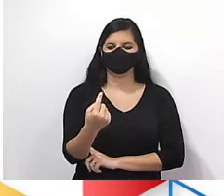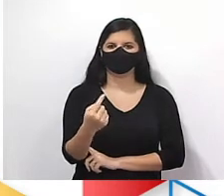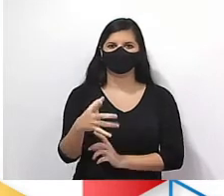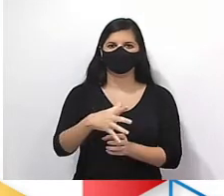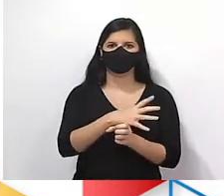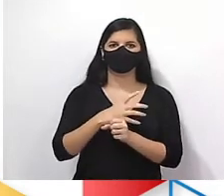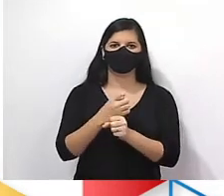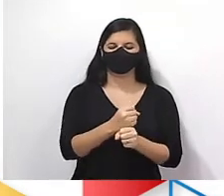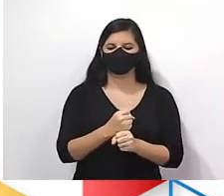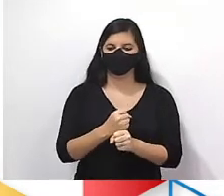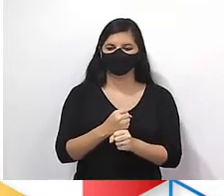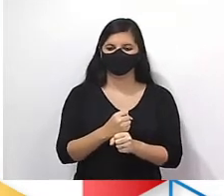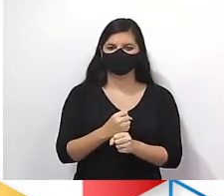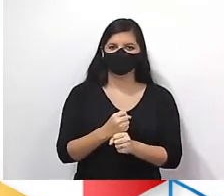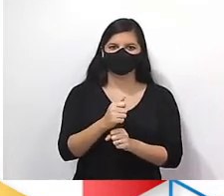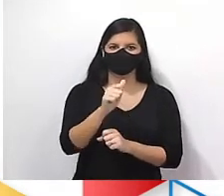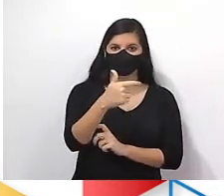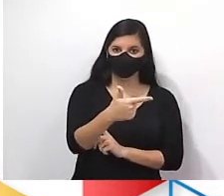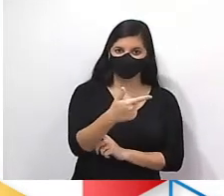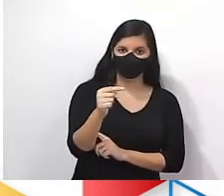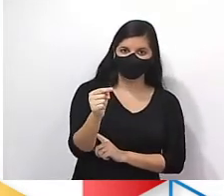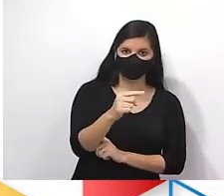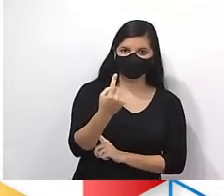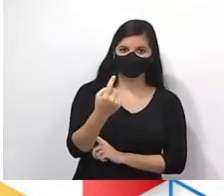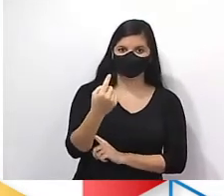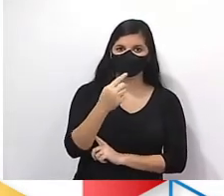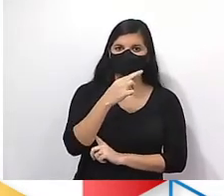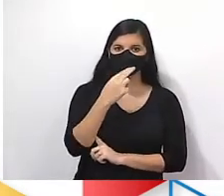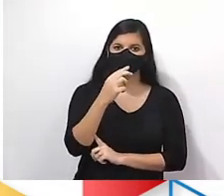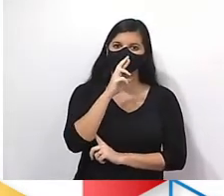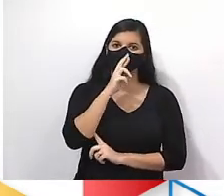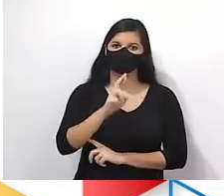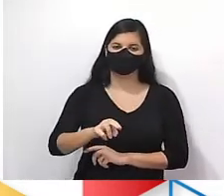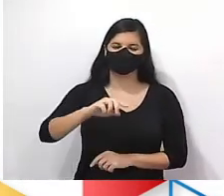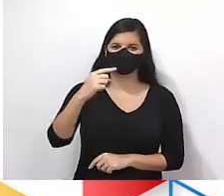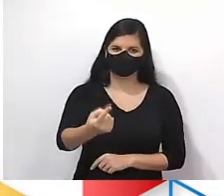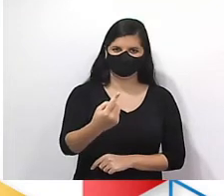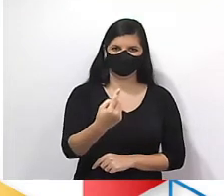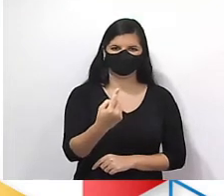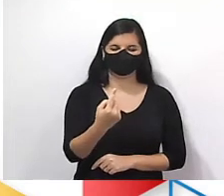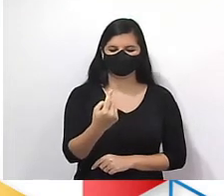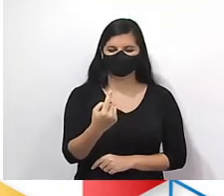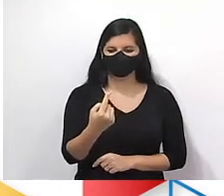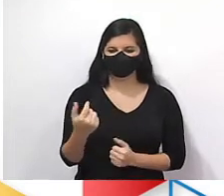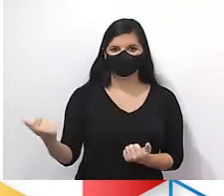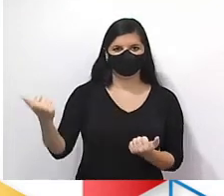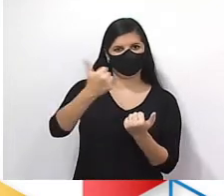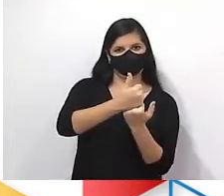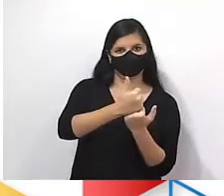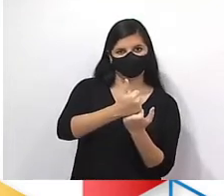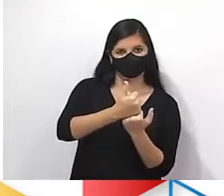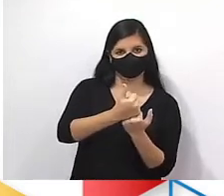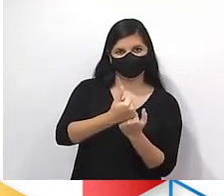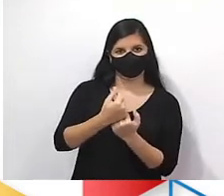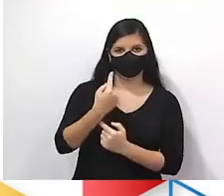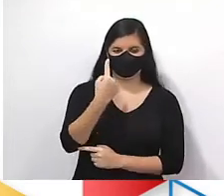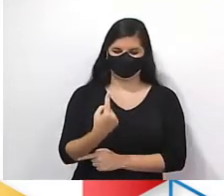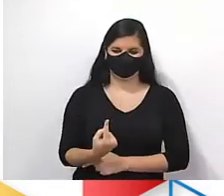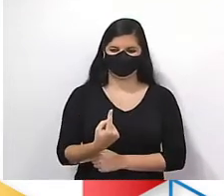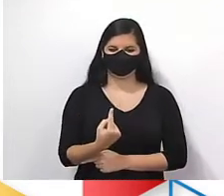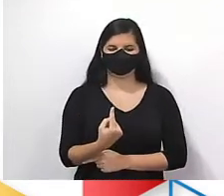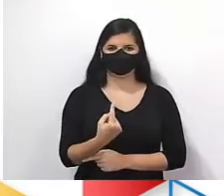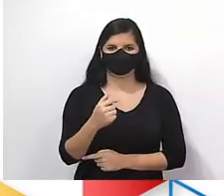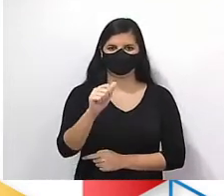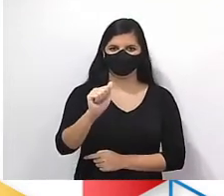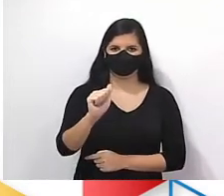A2 menos 1? Quanto é 2 menos 1? 1. Então nesse cara aí, no lugar desse cara, eu vou substituir pelo